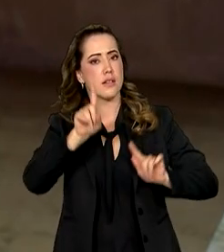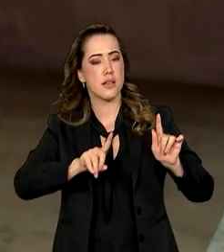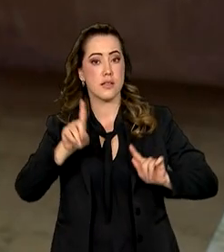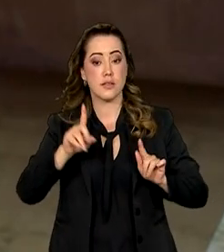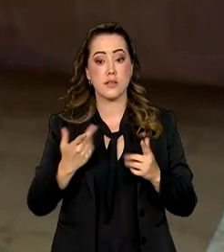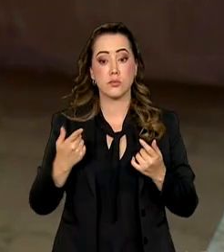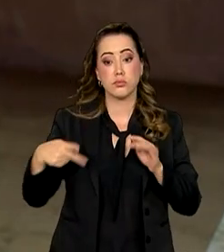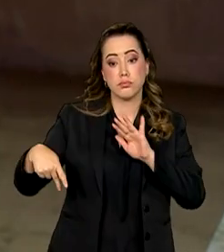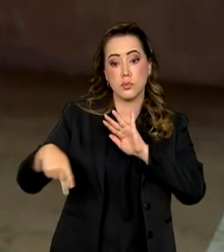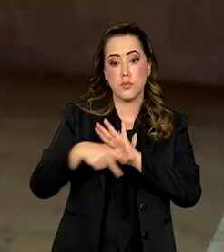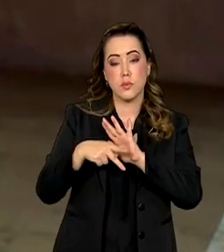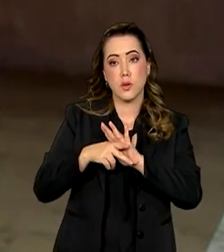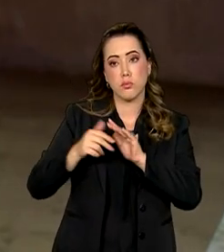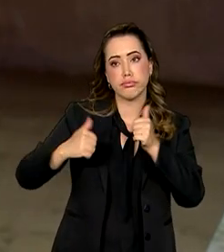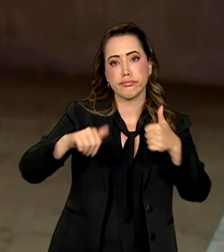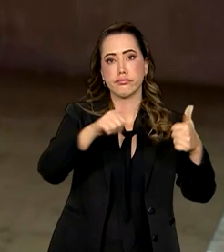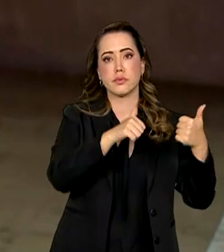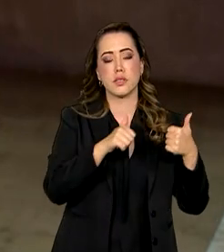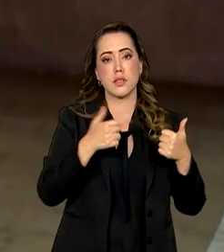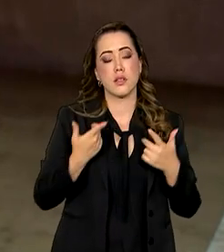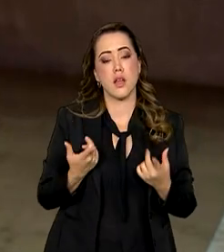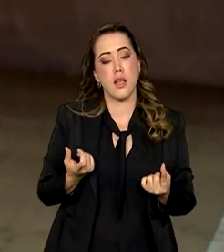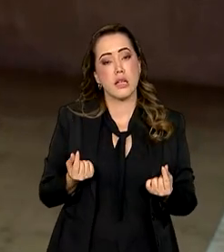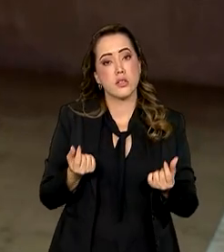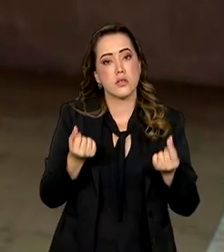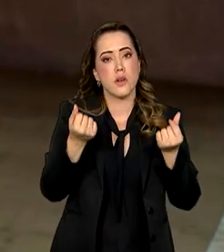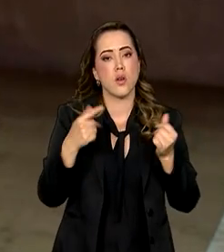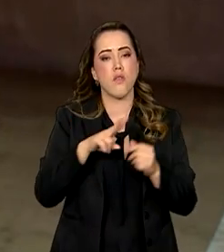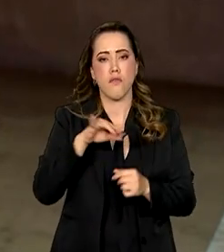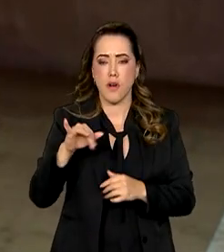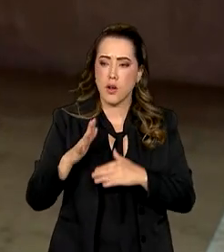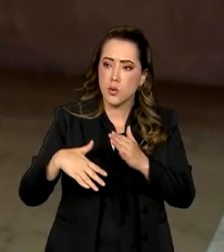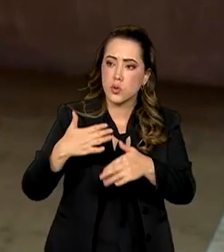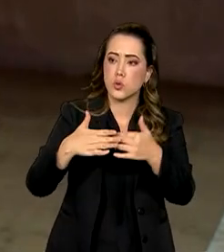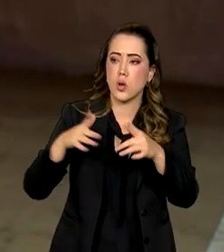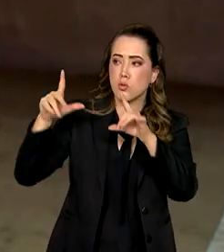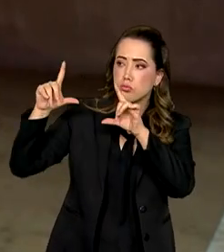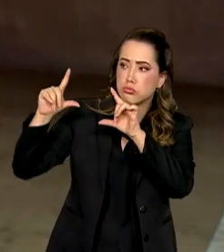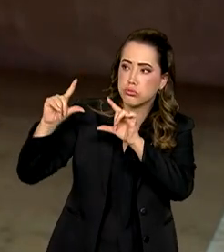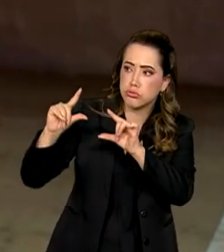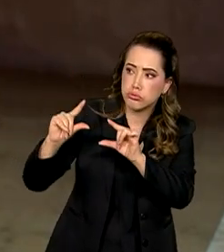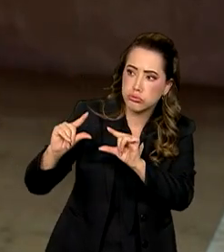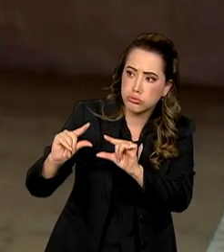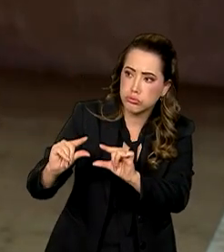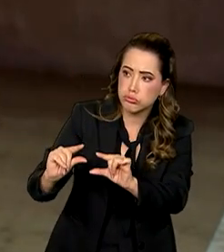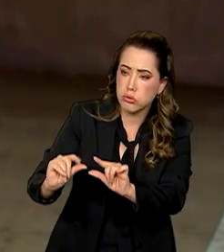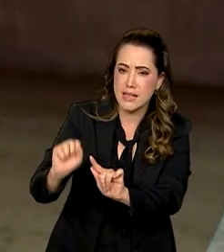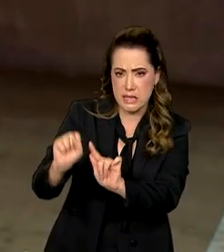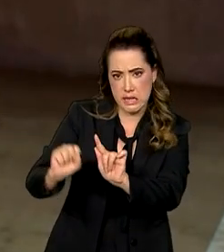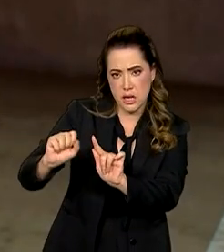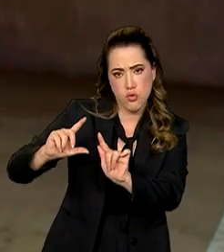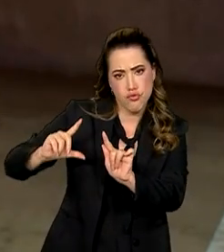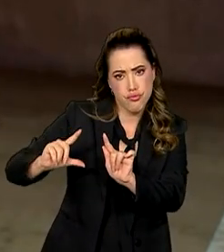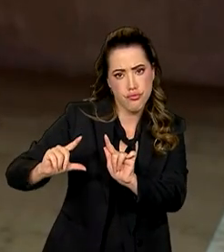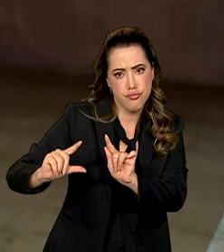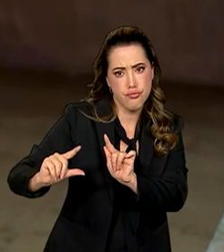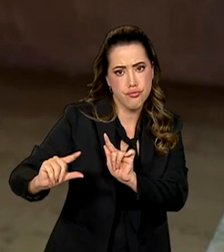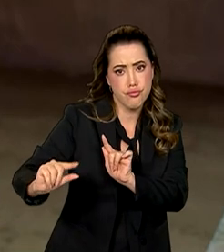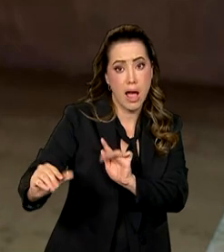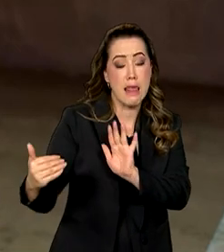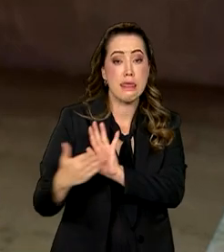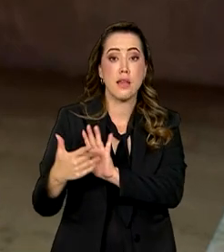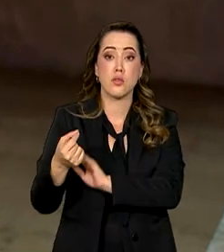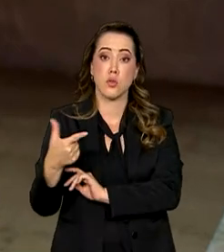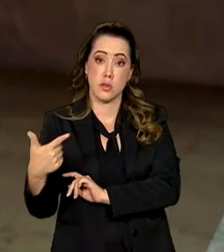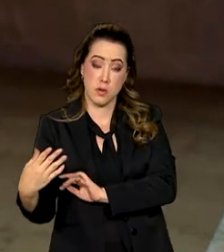mercado financeiro é de que essa taxa Selic deve continuar recuando nos próximos meses, terminando 2023